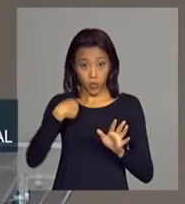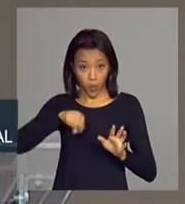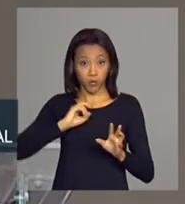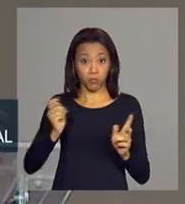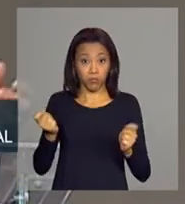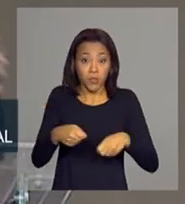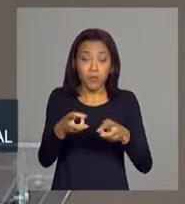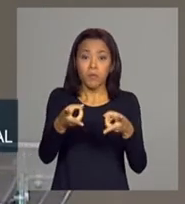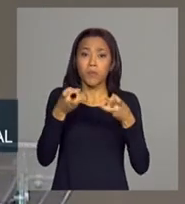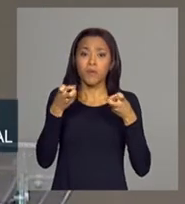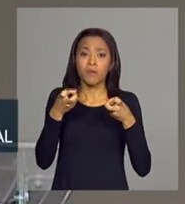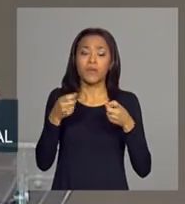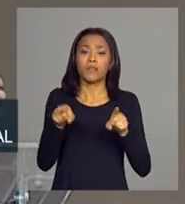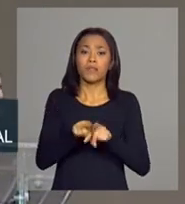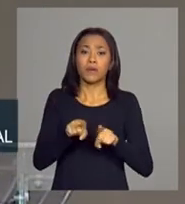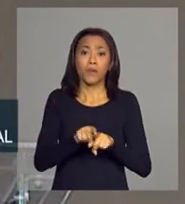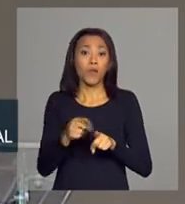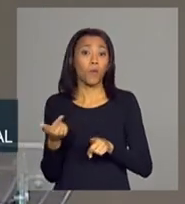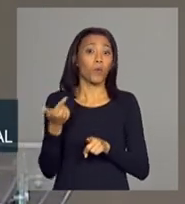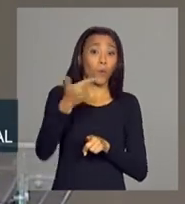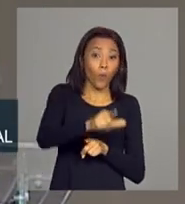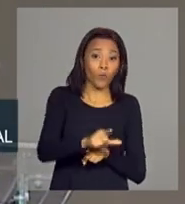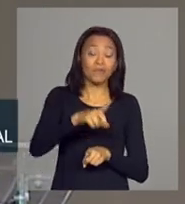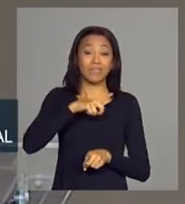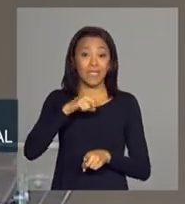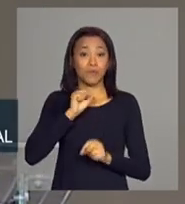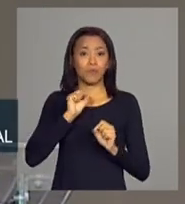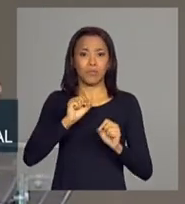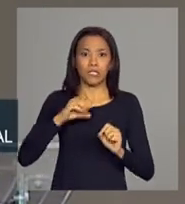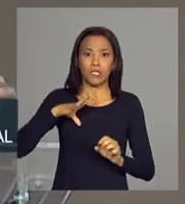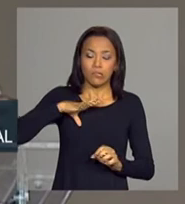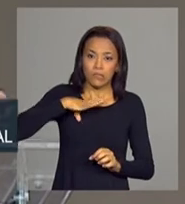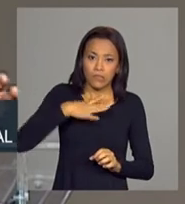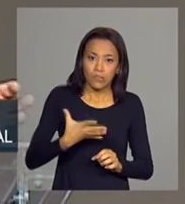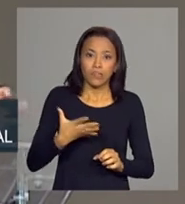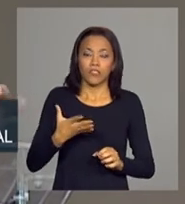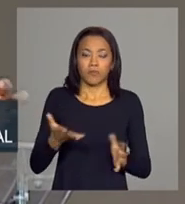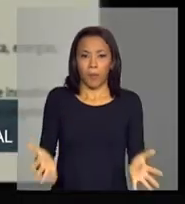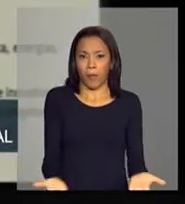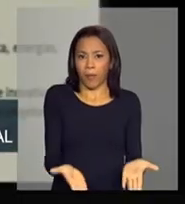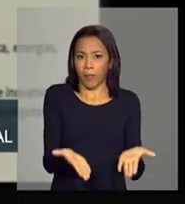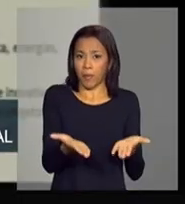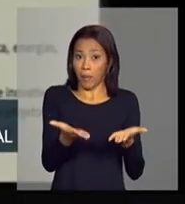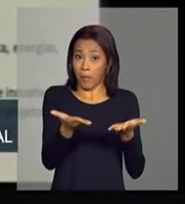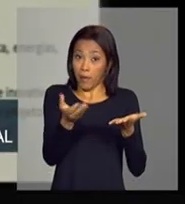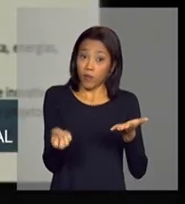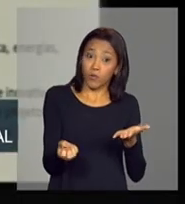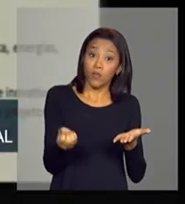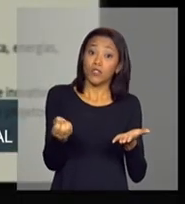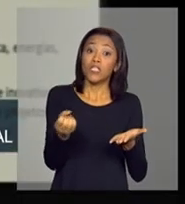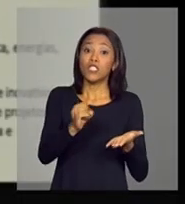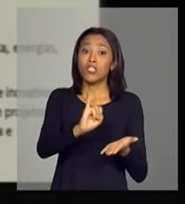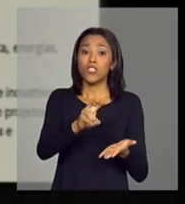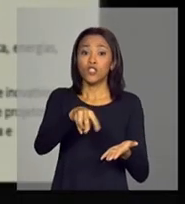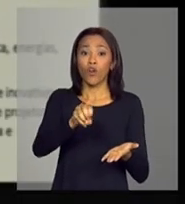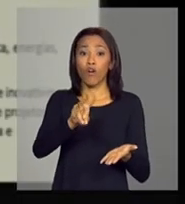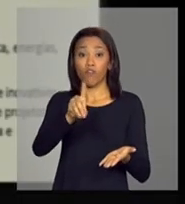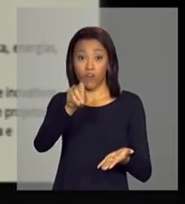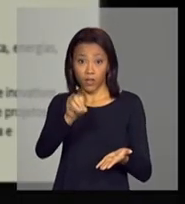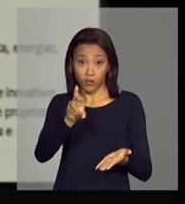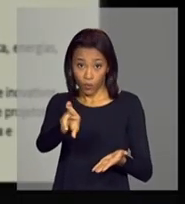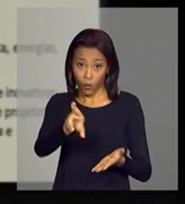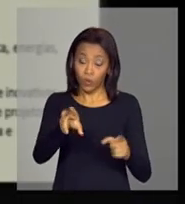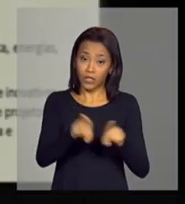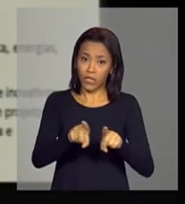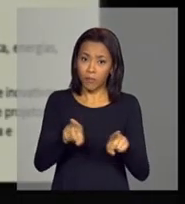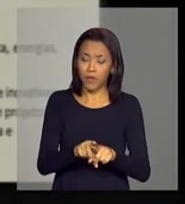E, por outro lado, temos o desafio de dinamizar sistemas produtivos inovadores, montar